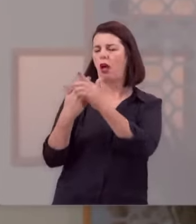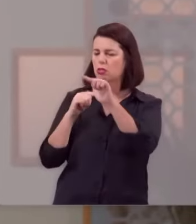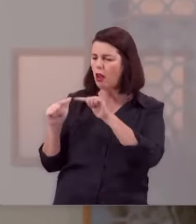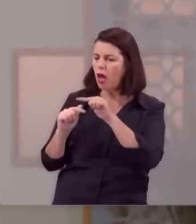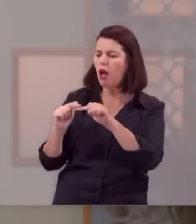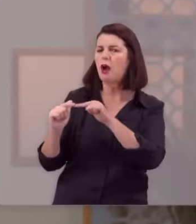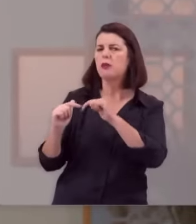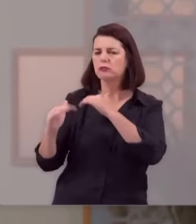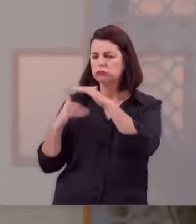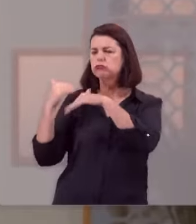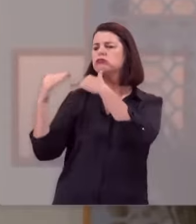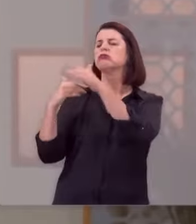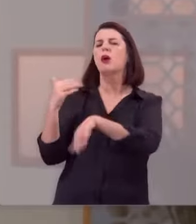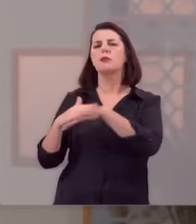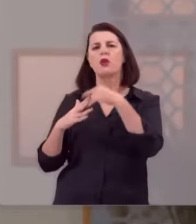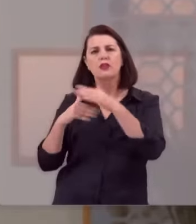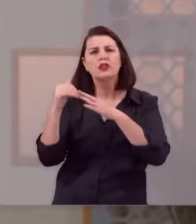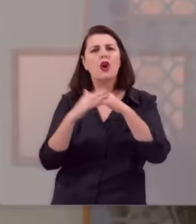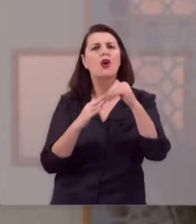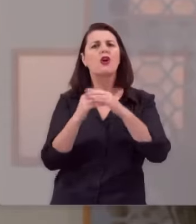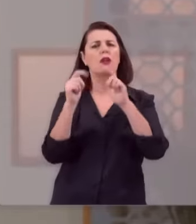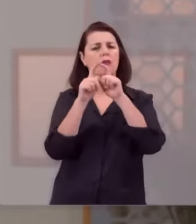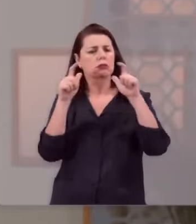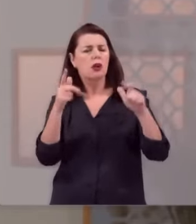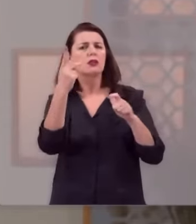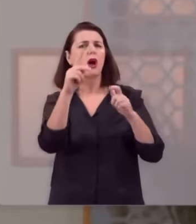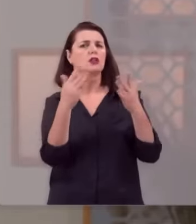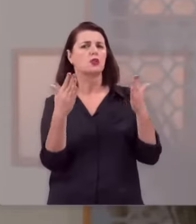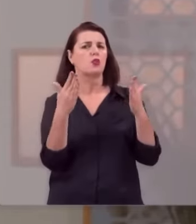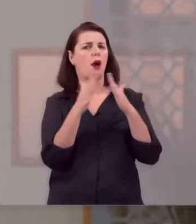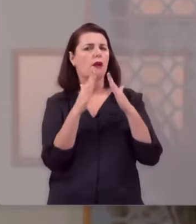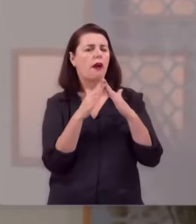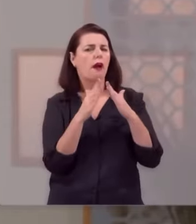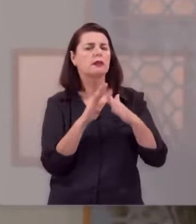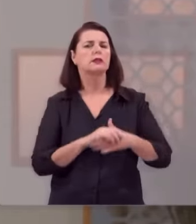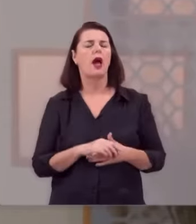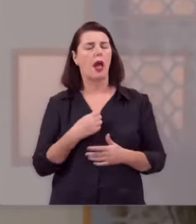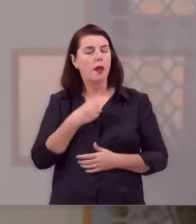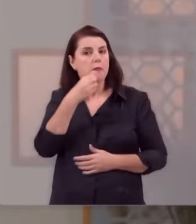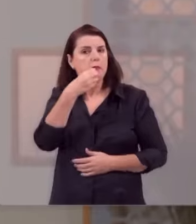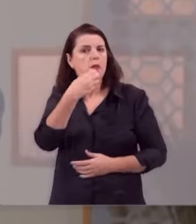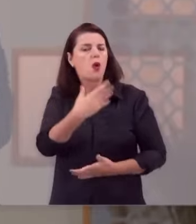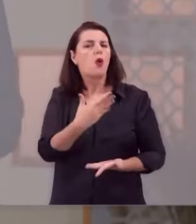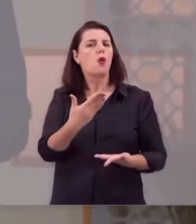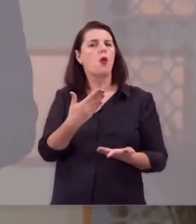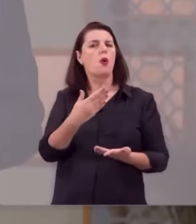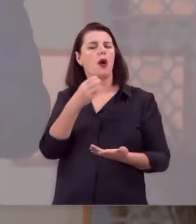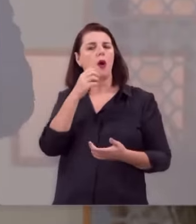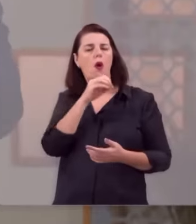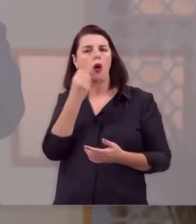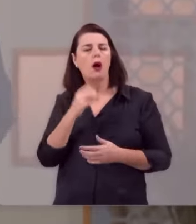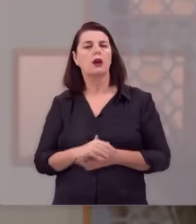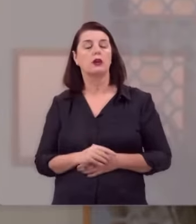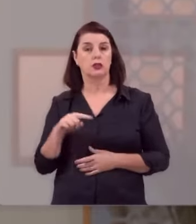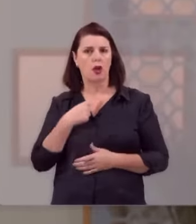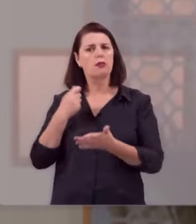a crescer na sua vida profissional, a largar o seu patrimônio. Tudo isso é bom, tudo isso é legítimo. É por isso que nós defendemos o